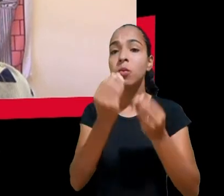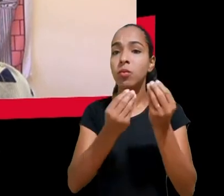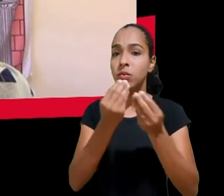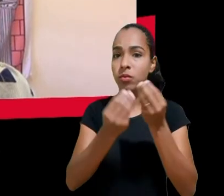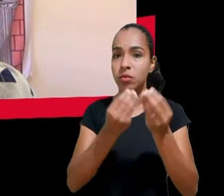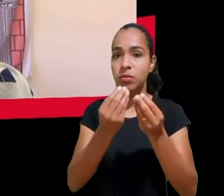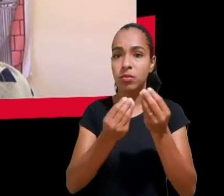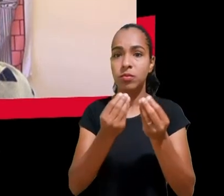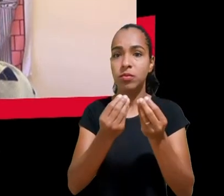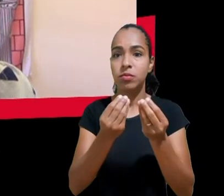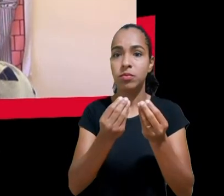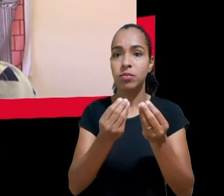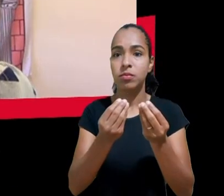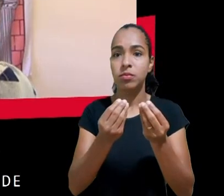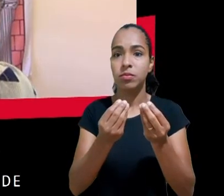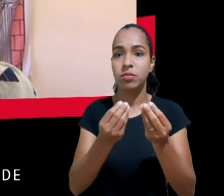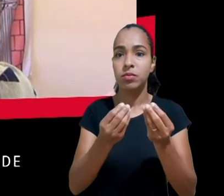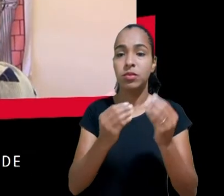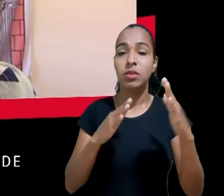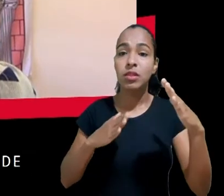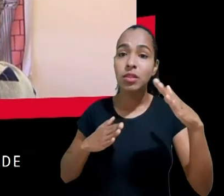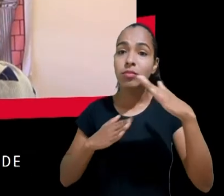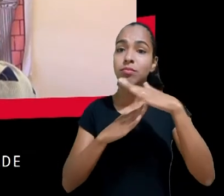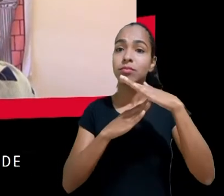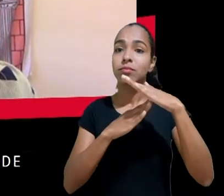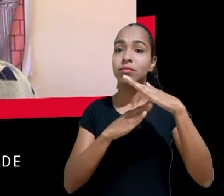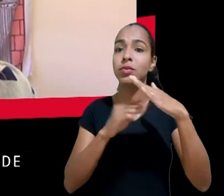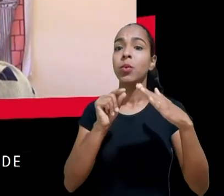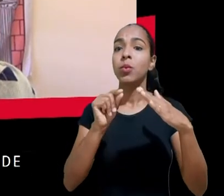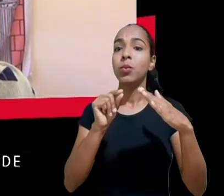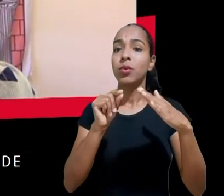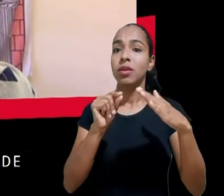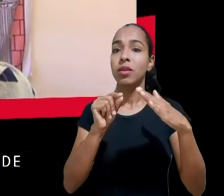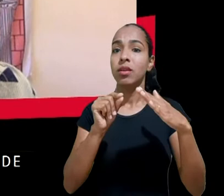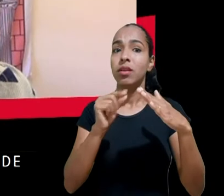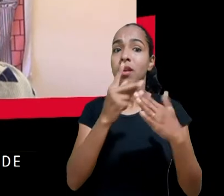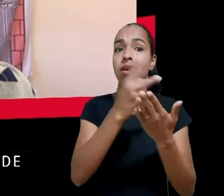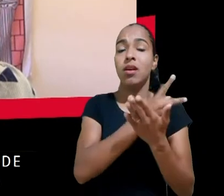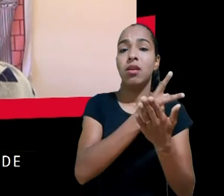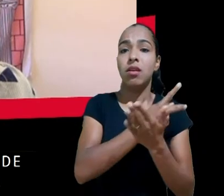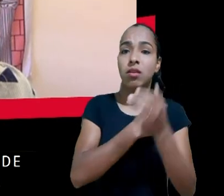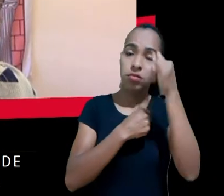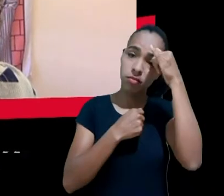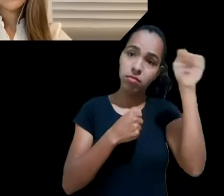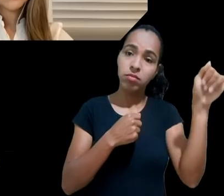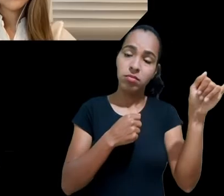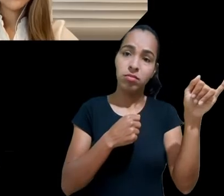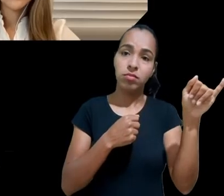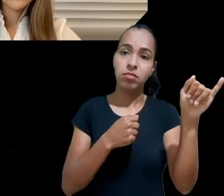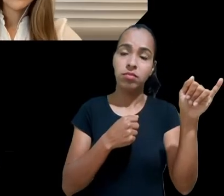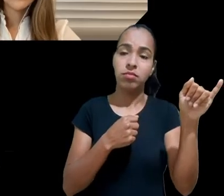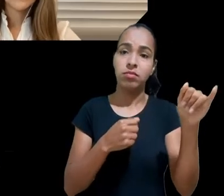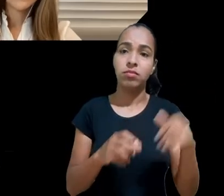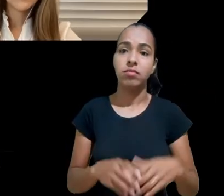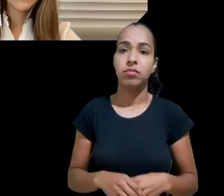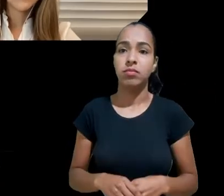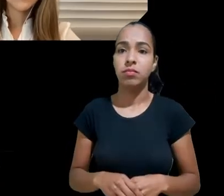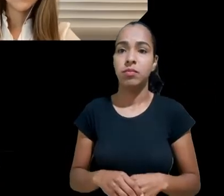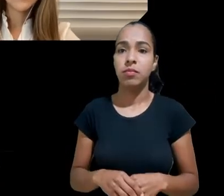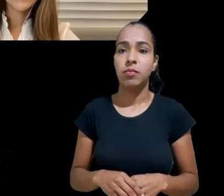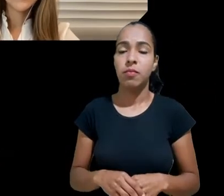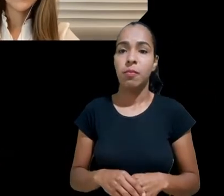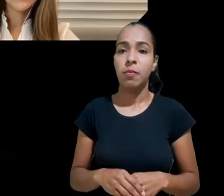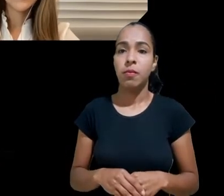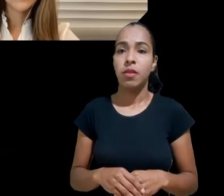impedimento à censura. Então, esse limite já, Ana, de cara impõe a gente uma